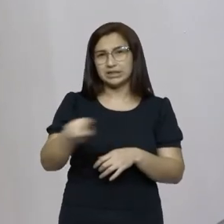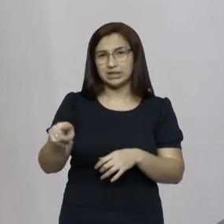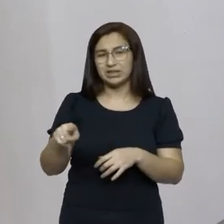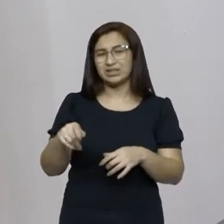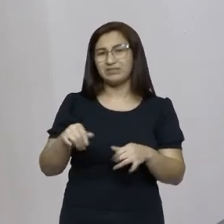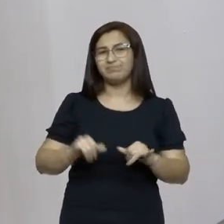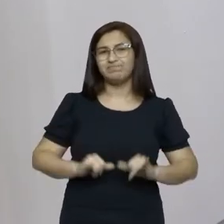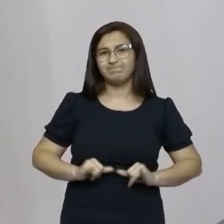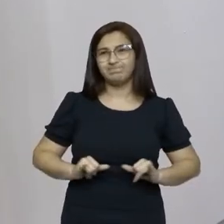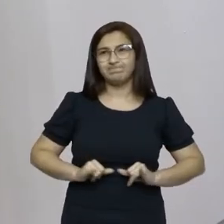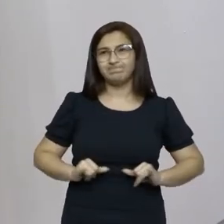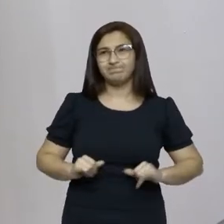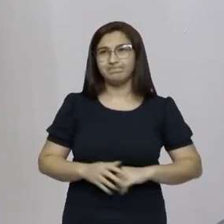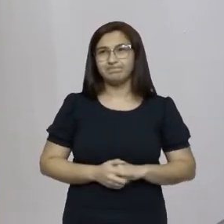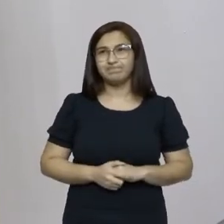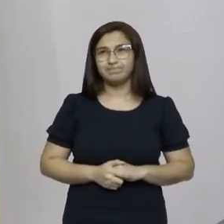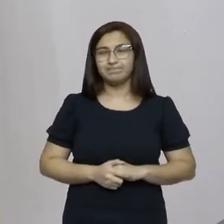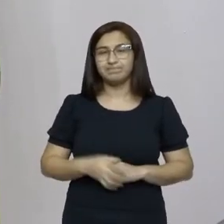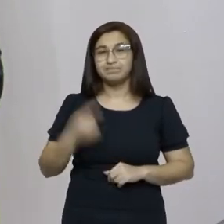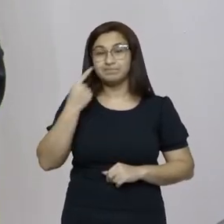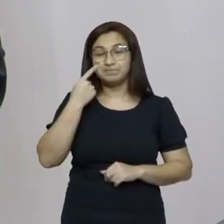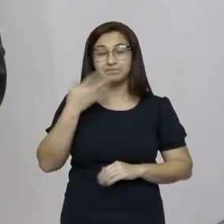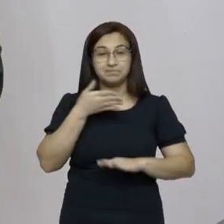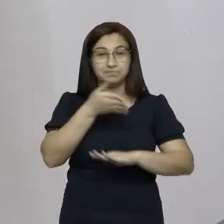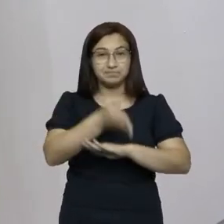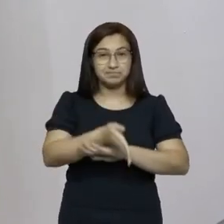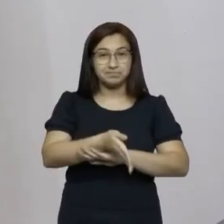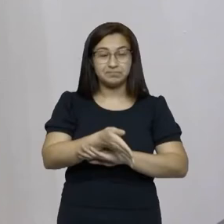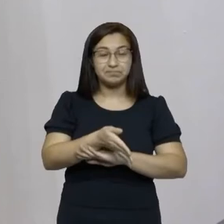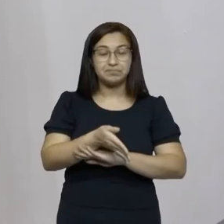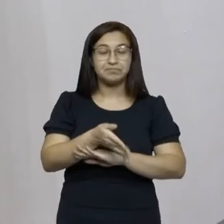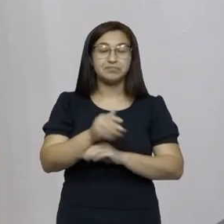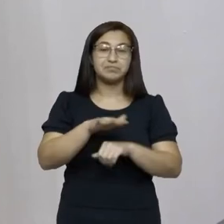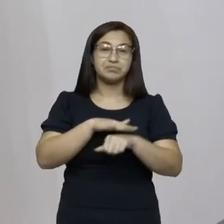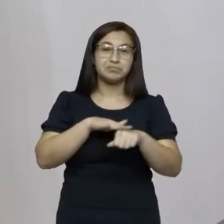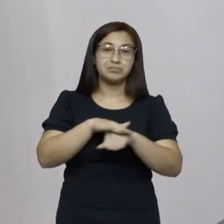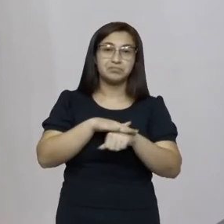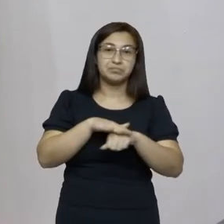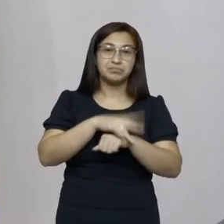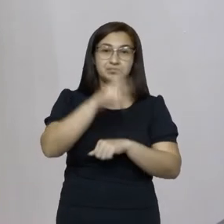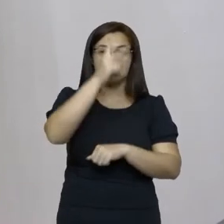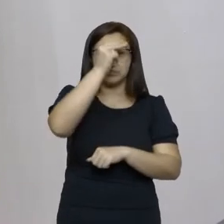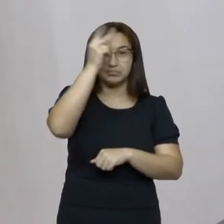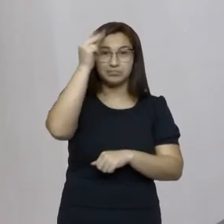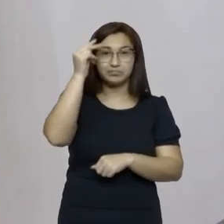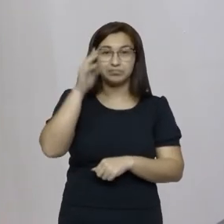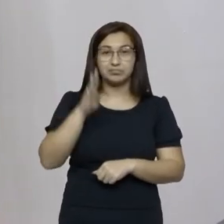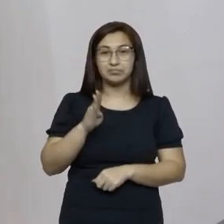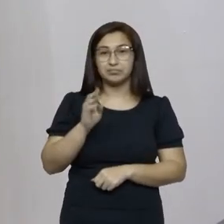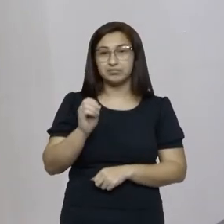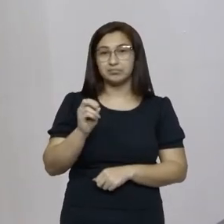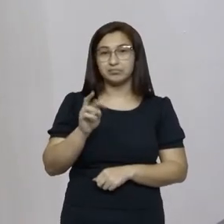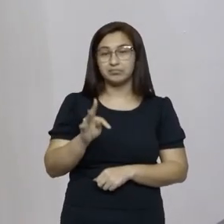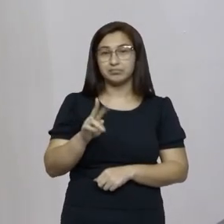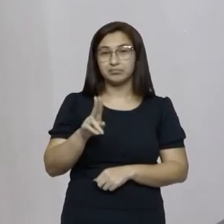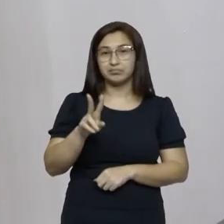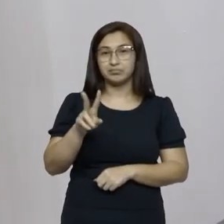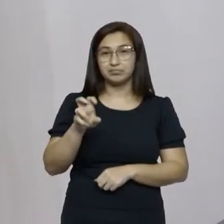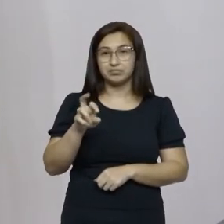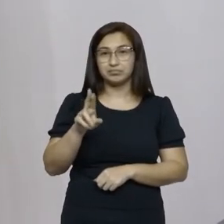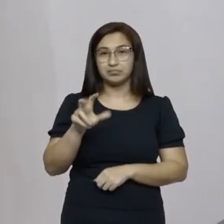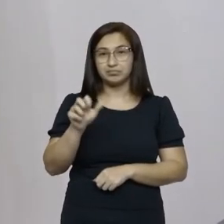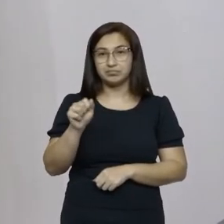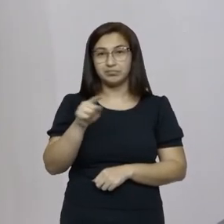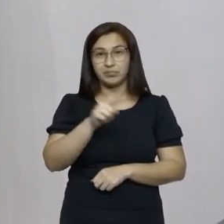Estive agora conversando com o prefeito de Buteverá que ele me